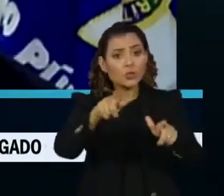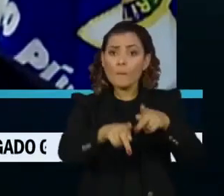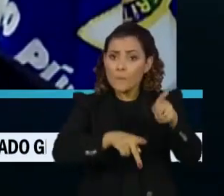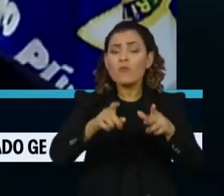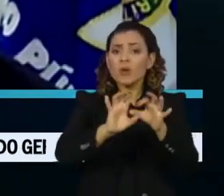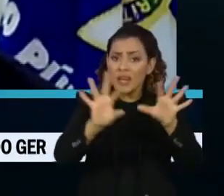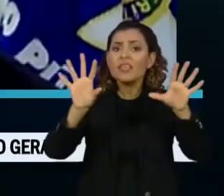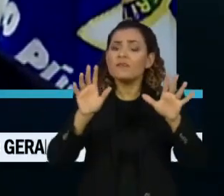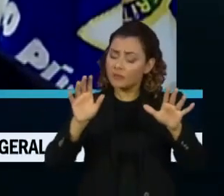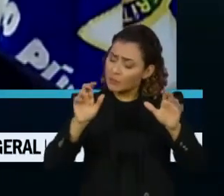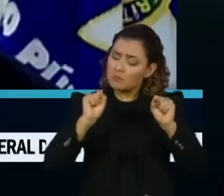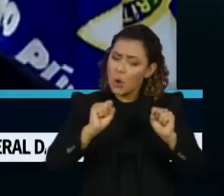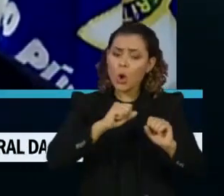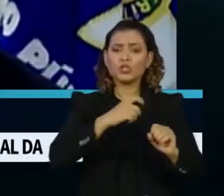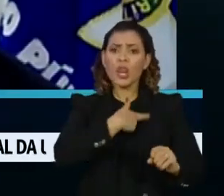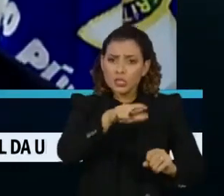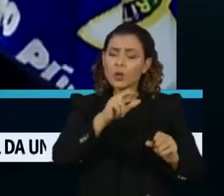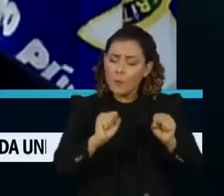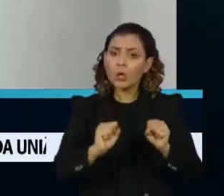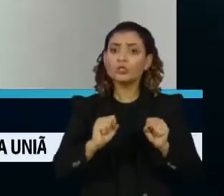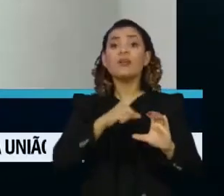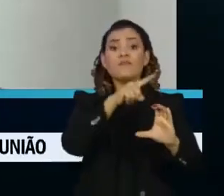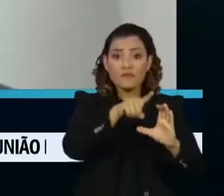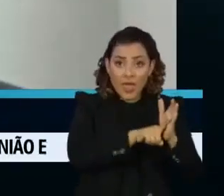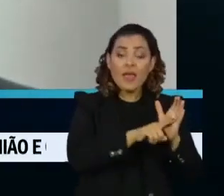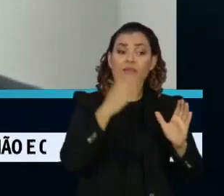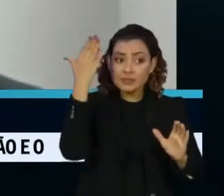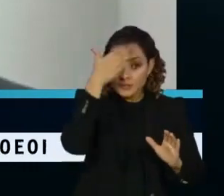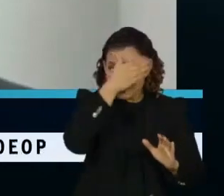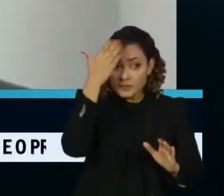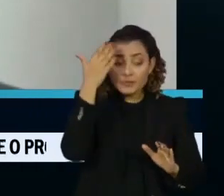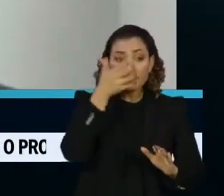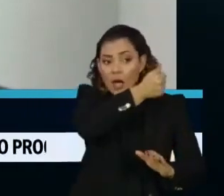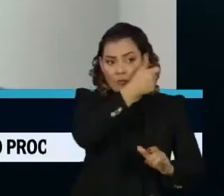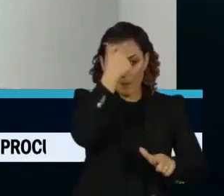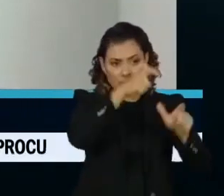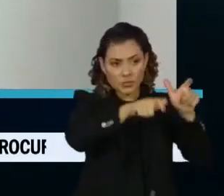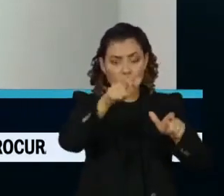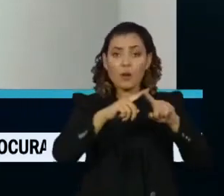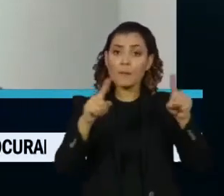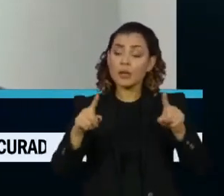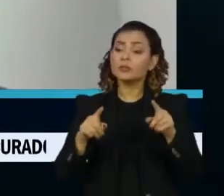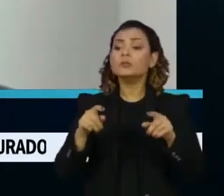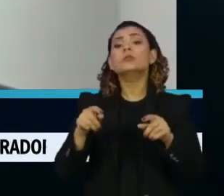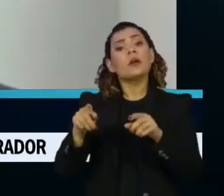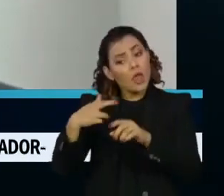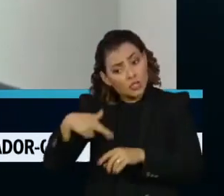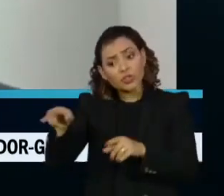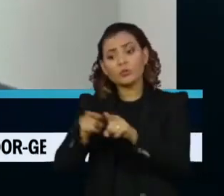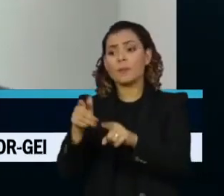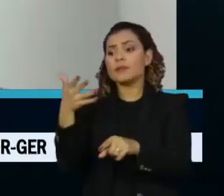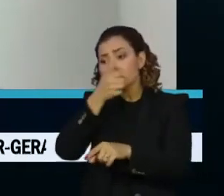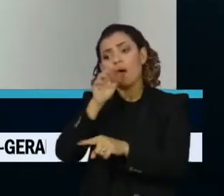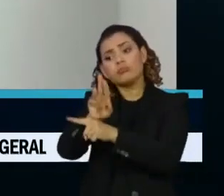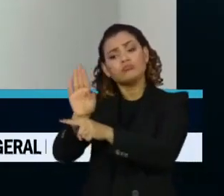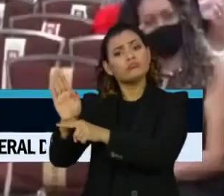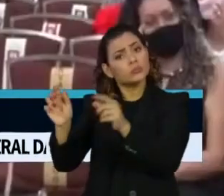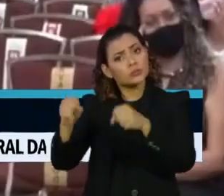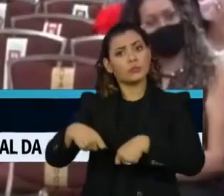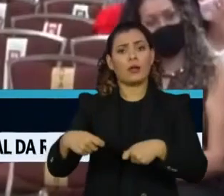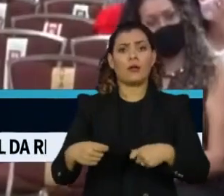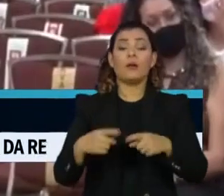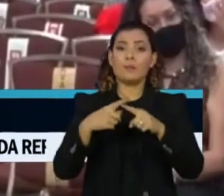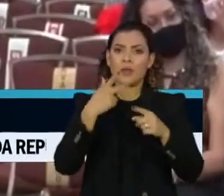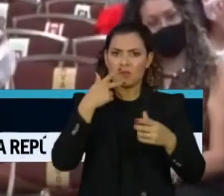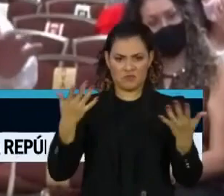A ciência salva vidas, a fé também. Já o procurador de São Paulo, Rodrigo Menicucci, afastou o argumento negando qualquer